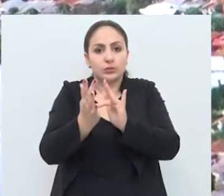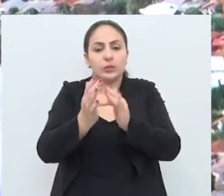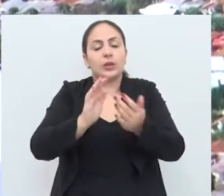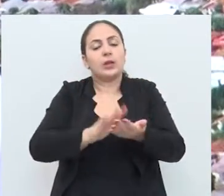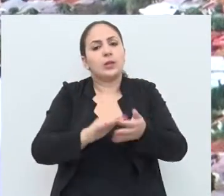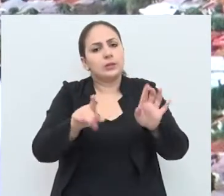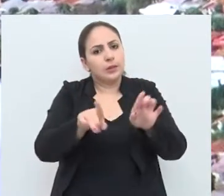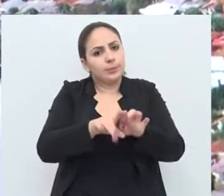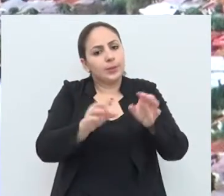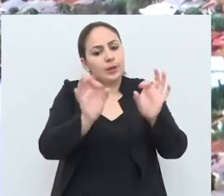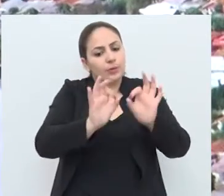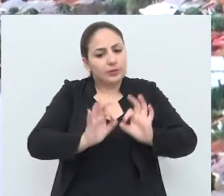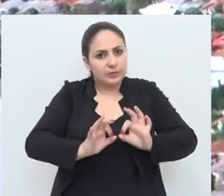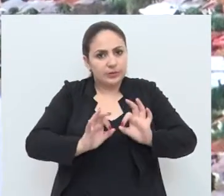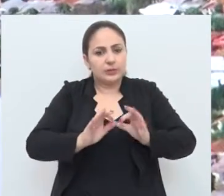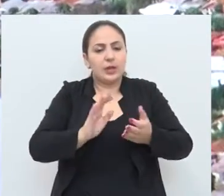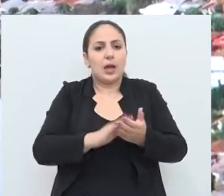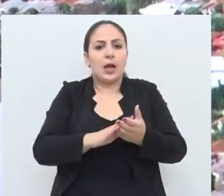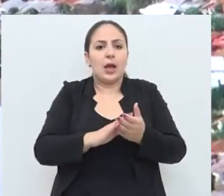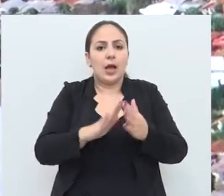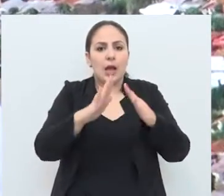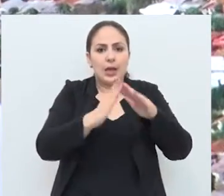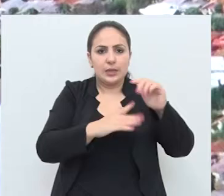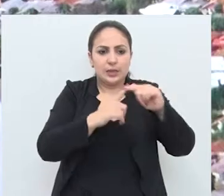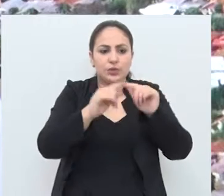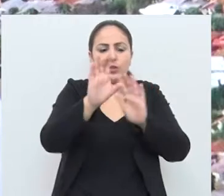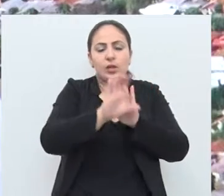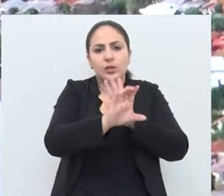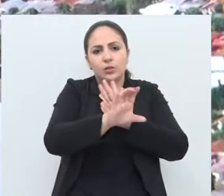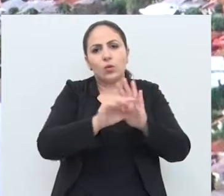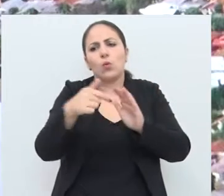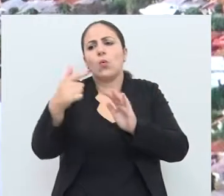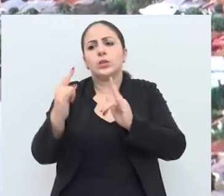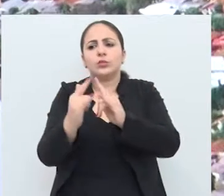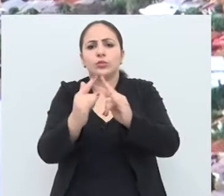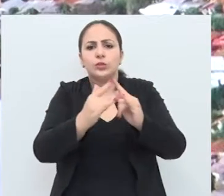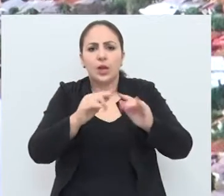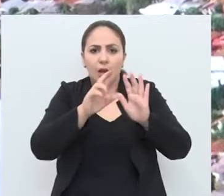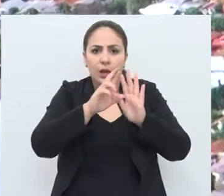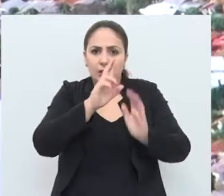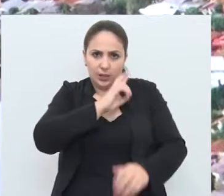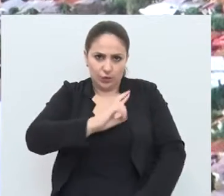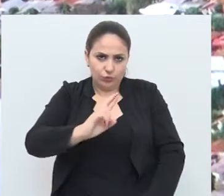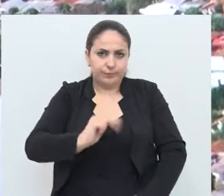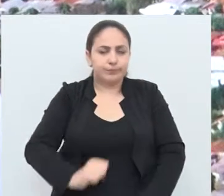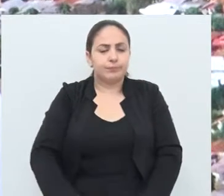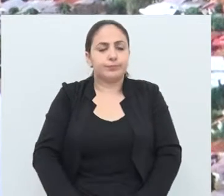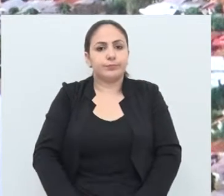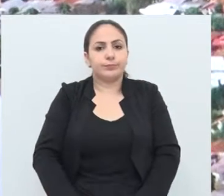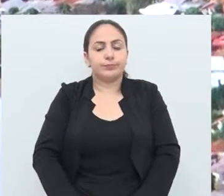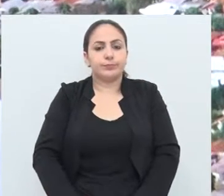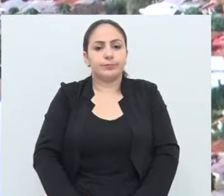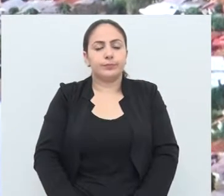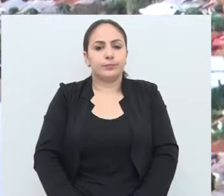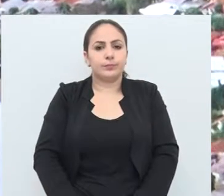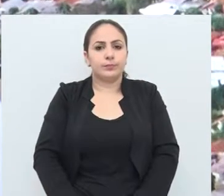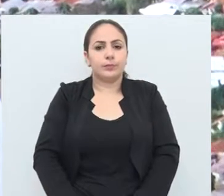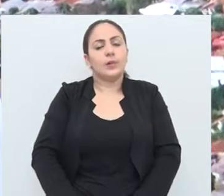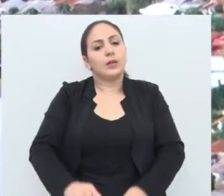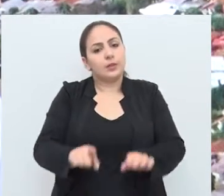organização da marcha a Igreja Católica e outras entidades religiosas e